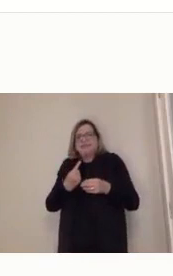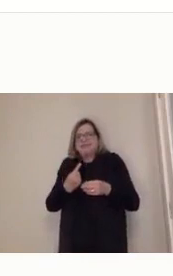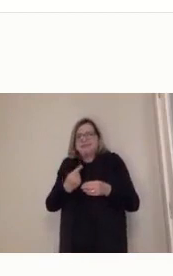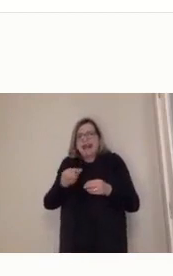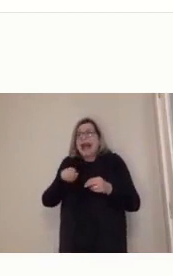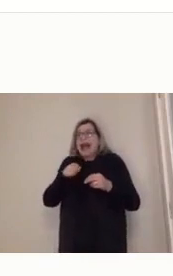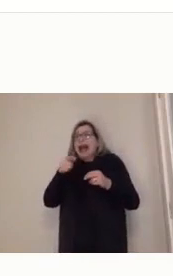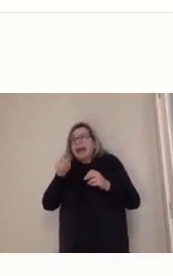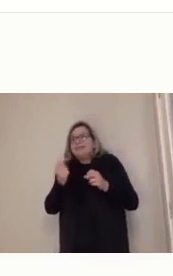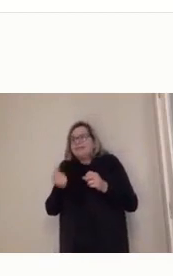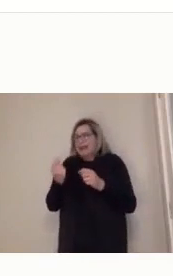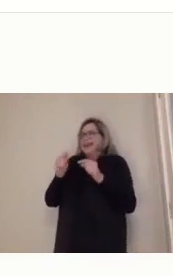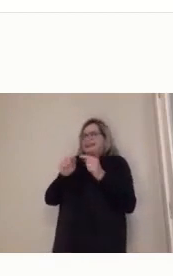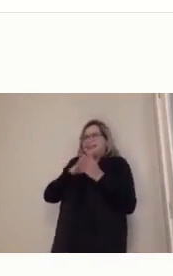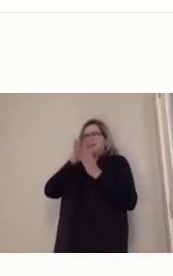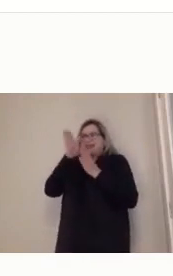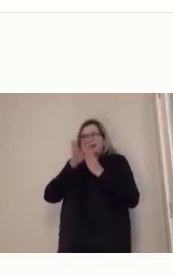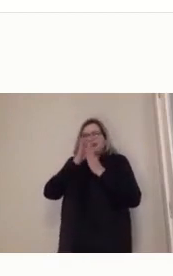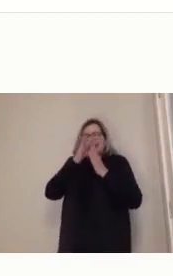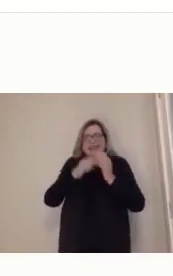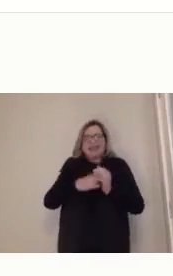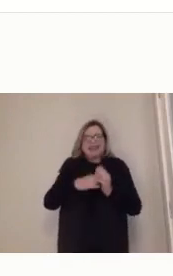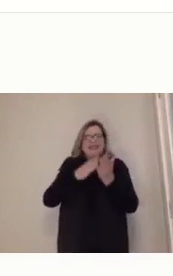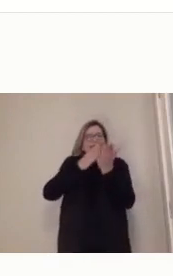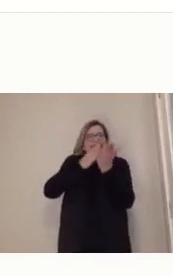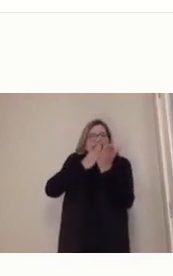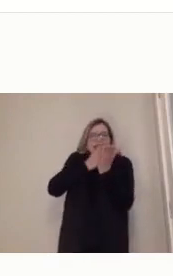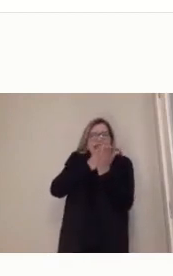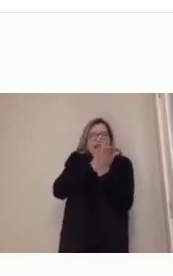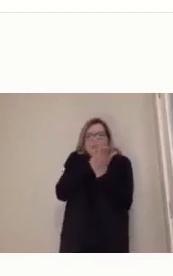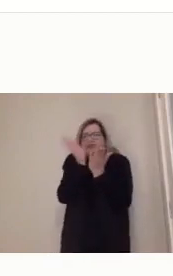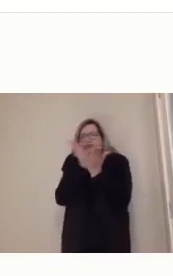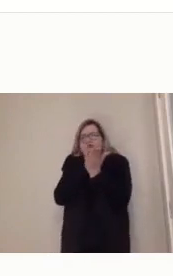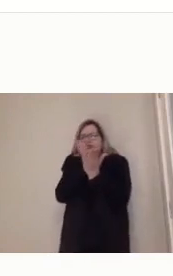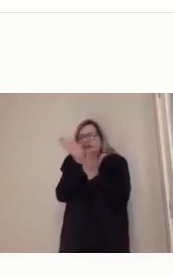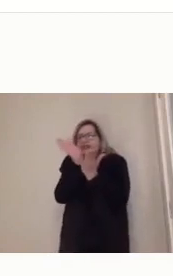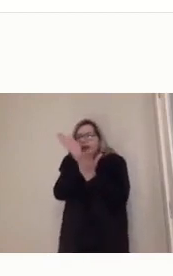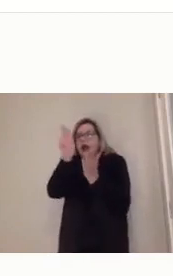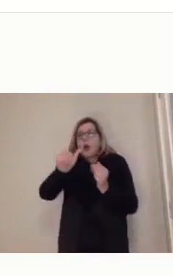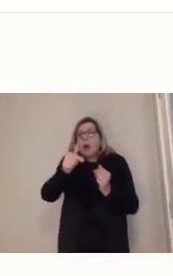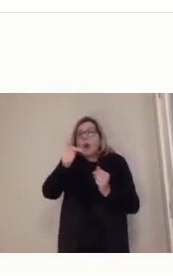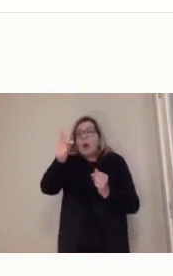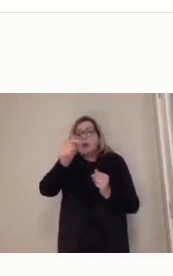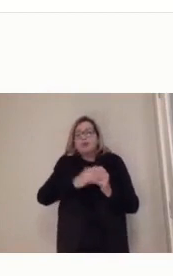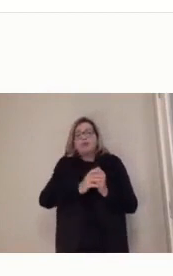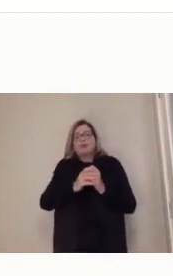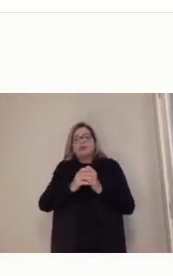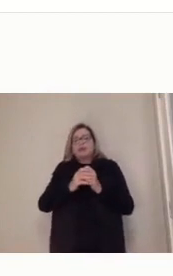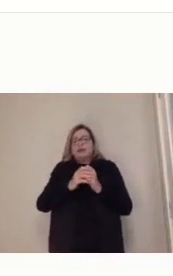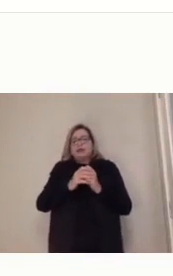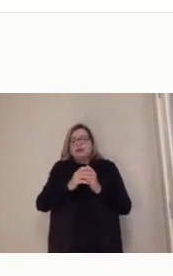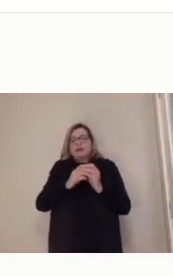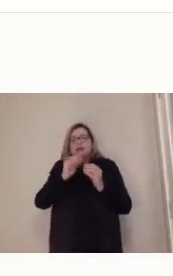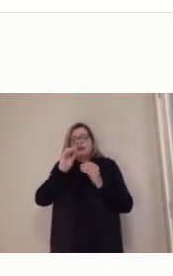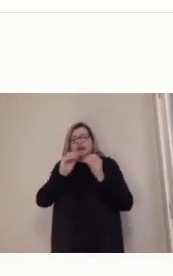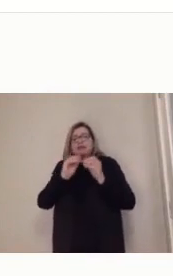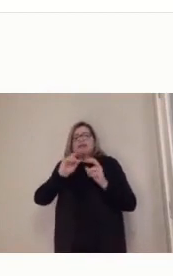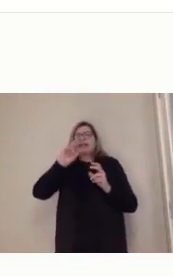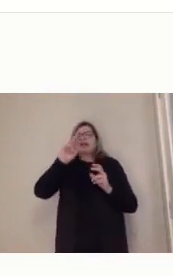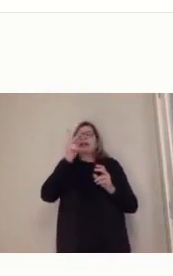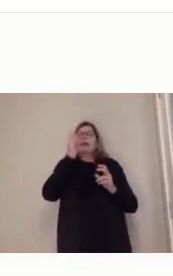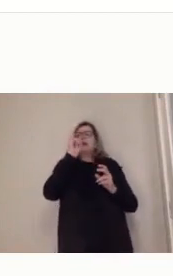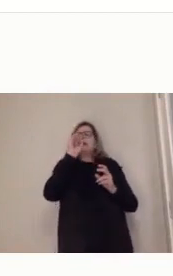ai meu Deus, eu fui ver tal coisa e acabei indo na outra. Esses hiperlinks que a gente faz de uma relação com a outra,